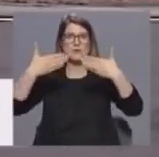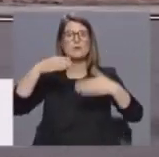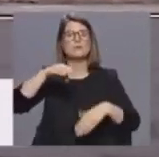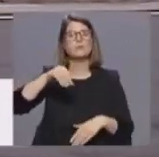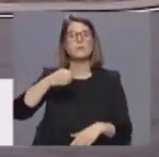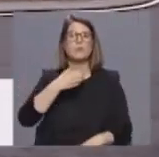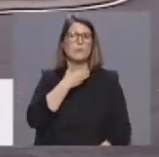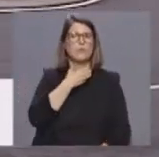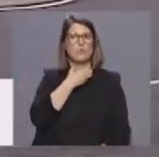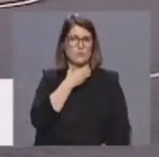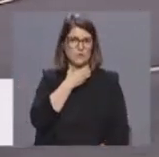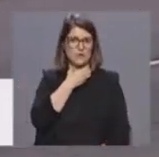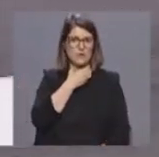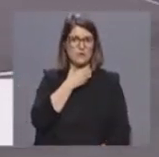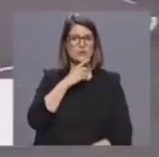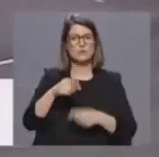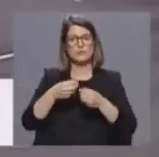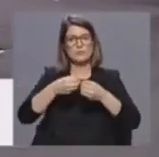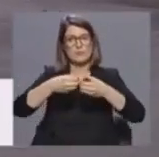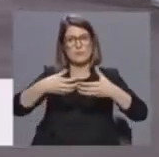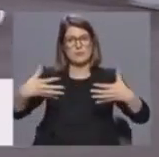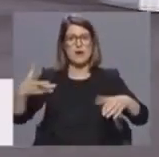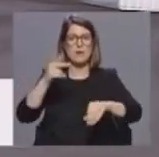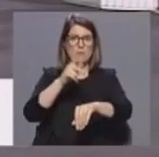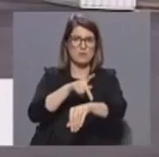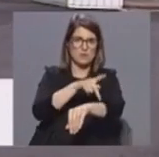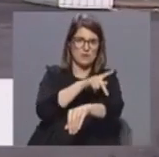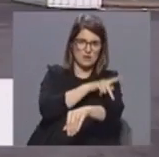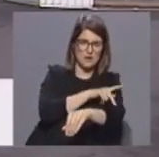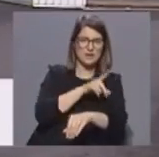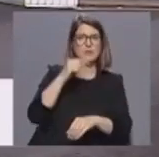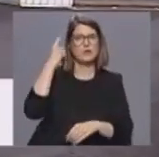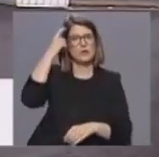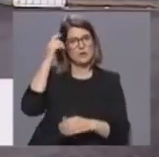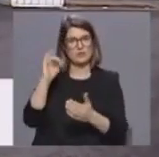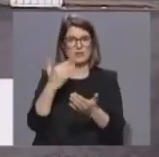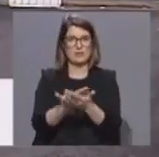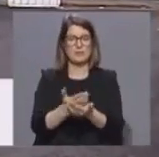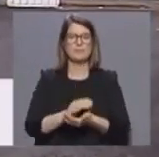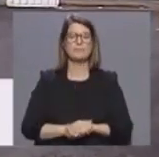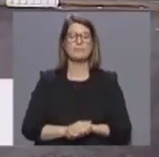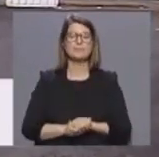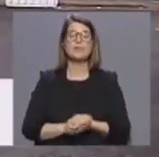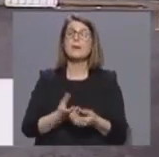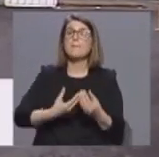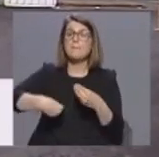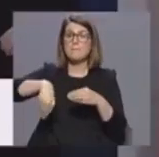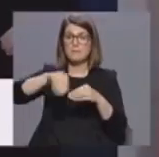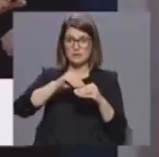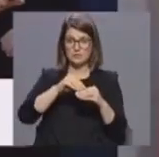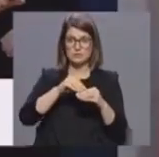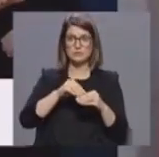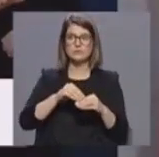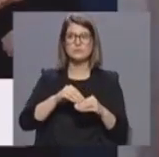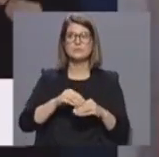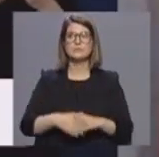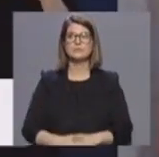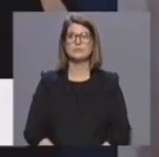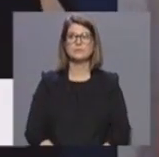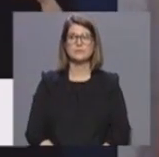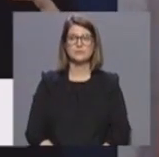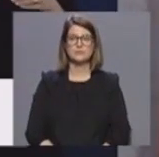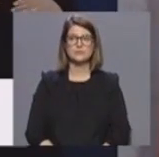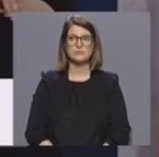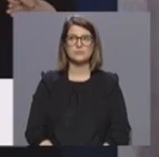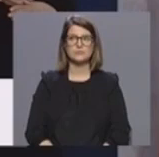Povoação e que alastrou depois aos concelhos de Ponta Delgada e do Nordeste. Para além disso, acresce também a situação de